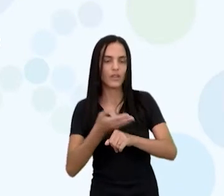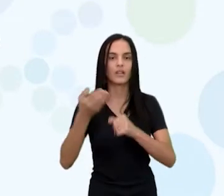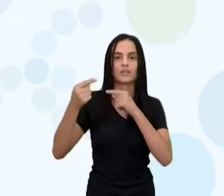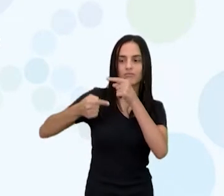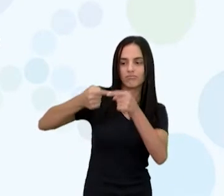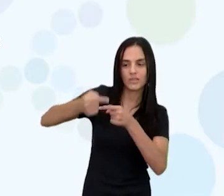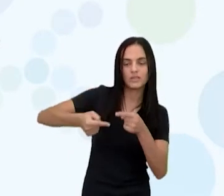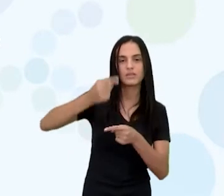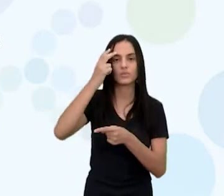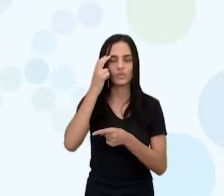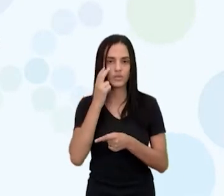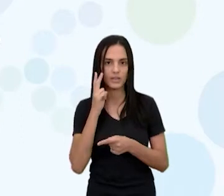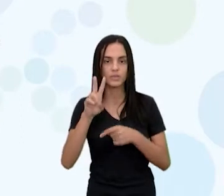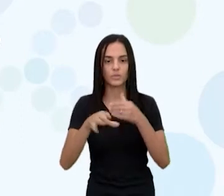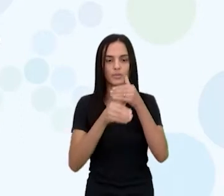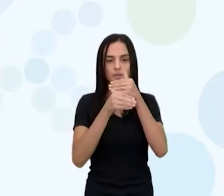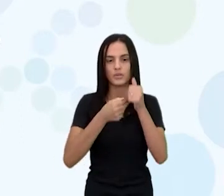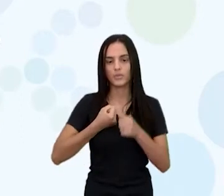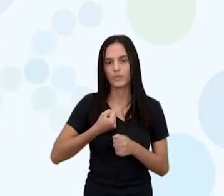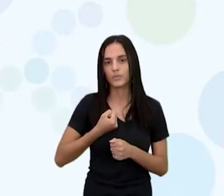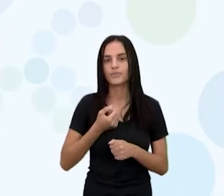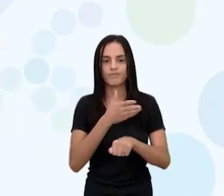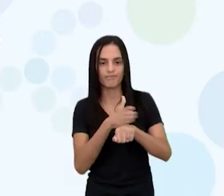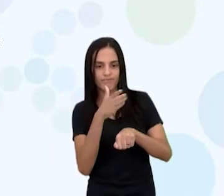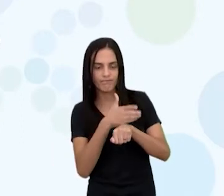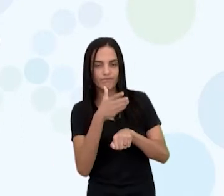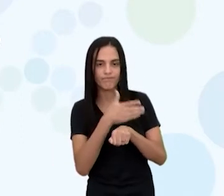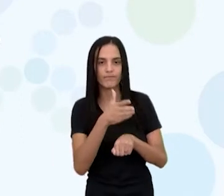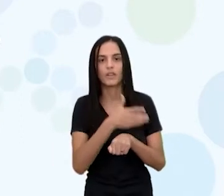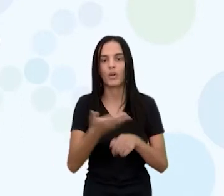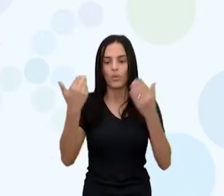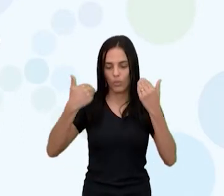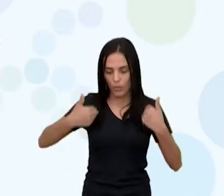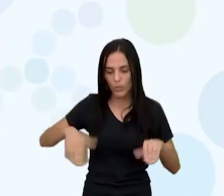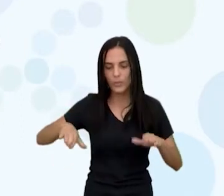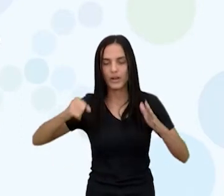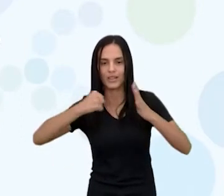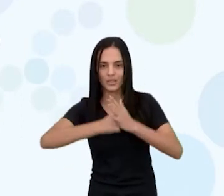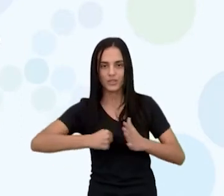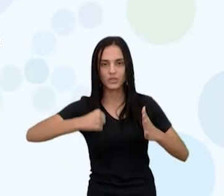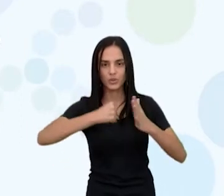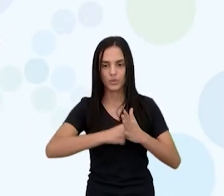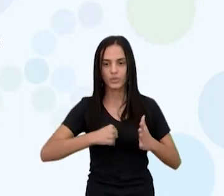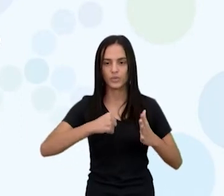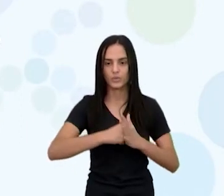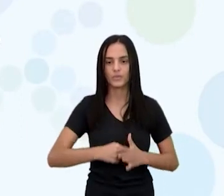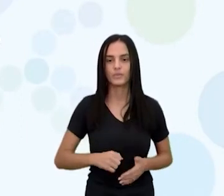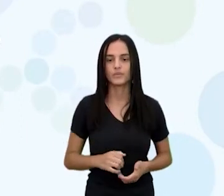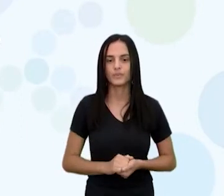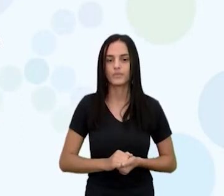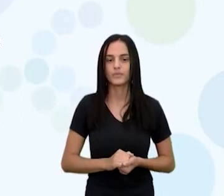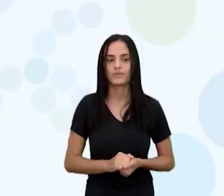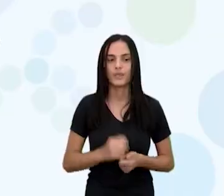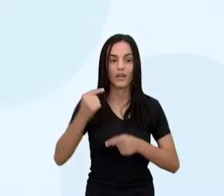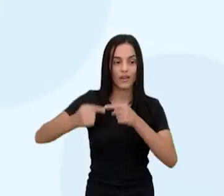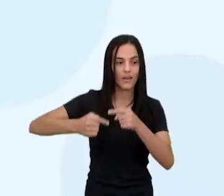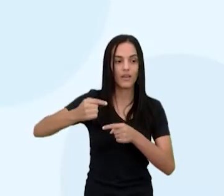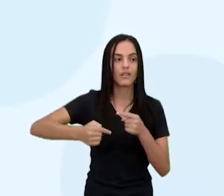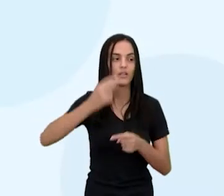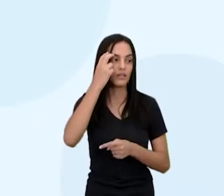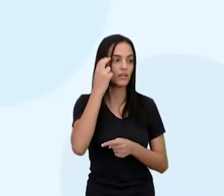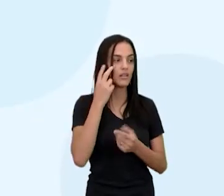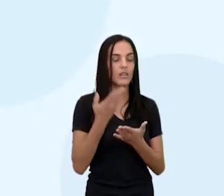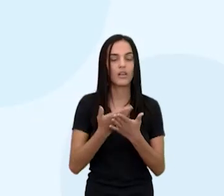culturais é o nosso componente, práticas corporais de lutas, heranças culturais. E na